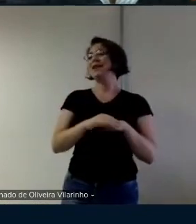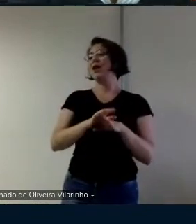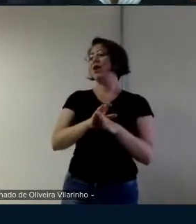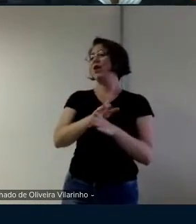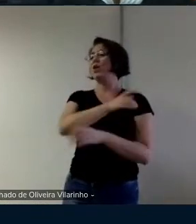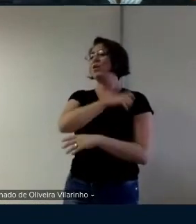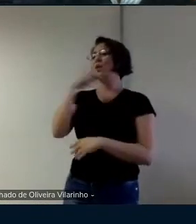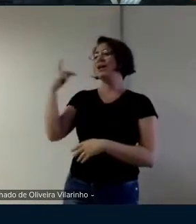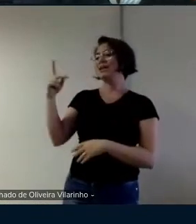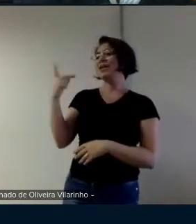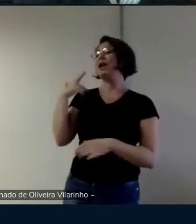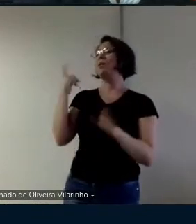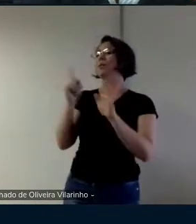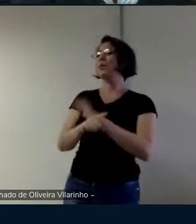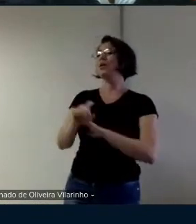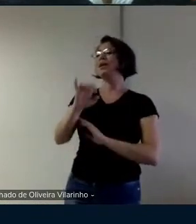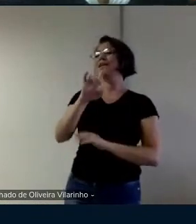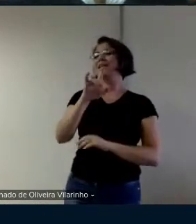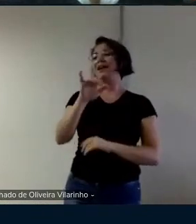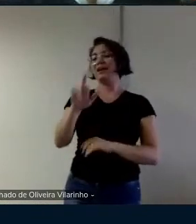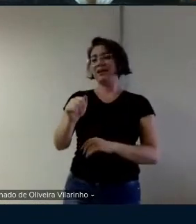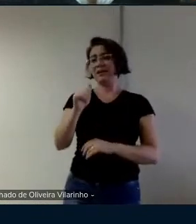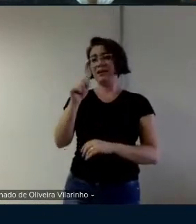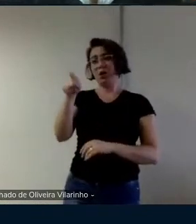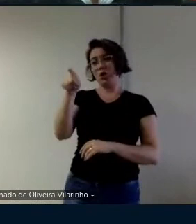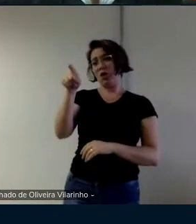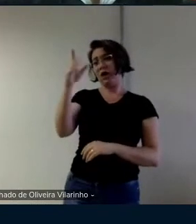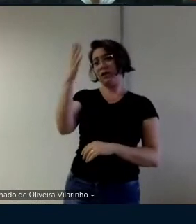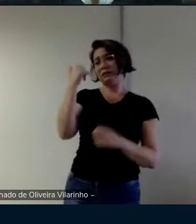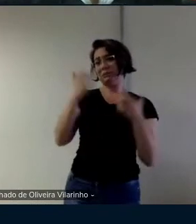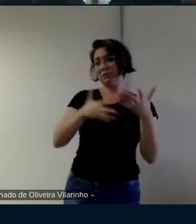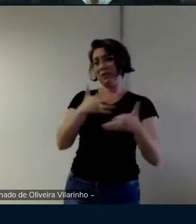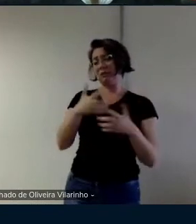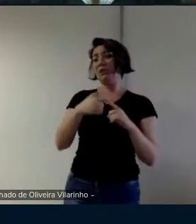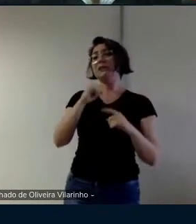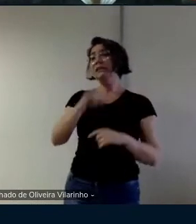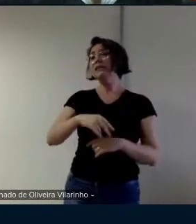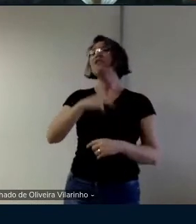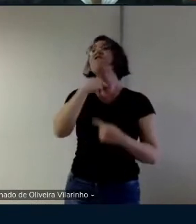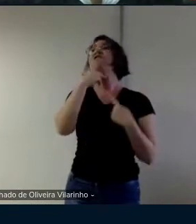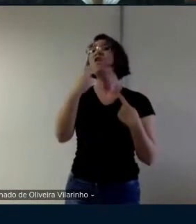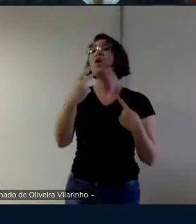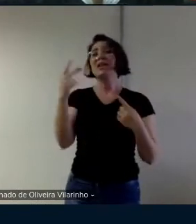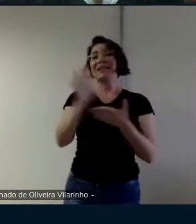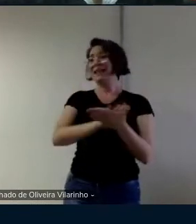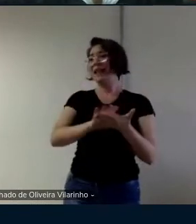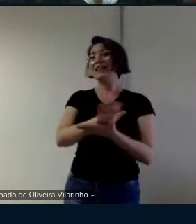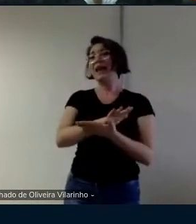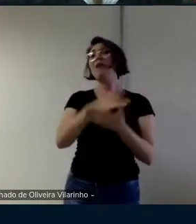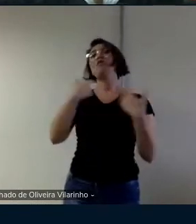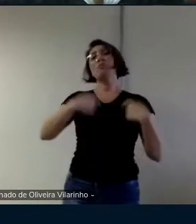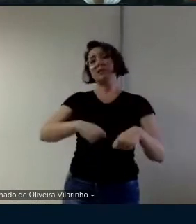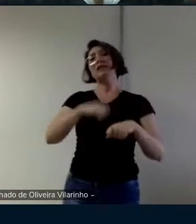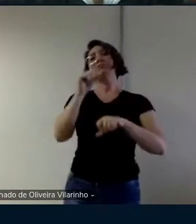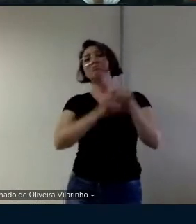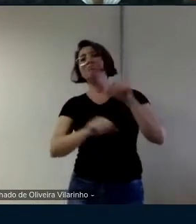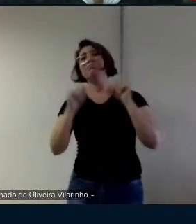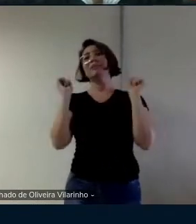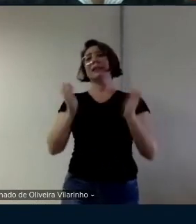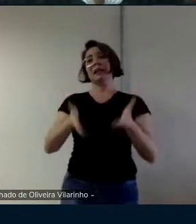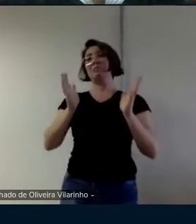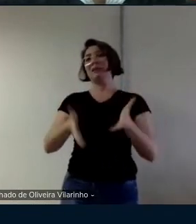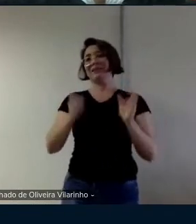dela eu ainda perguntei a ideia ela sabe livros tem jeito porque se eu não sair voz vai ter 100 livros mas a gente